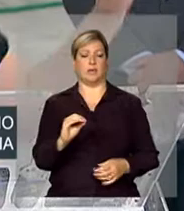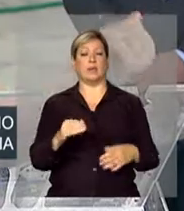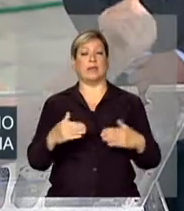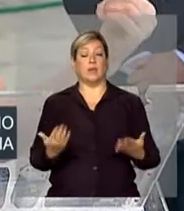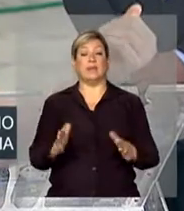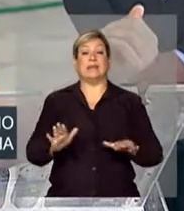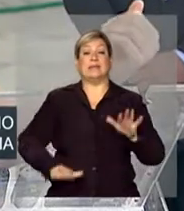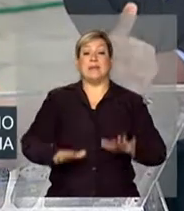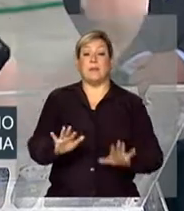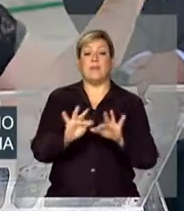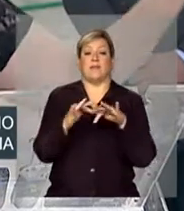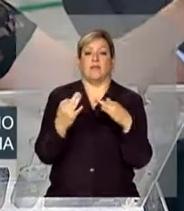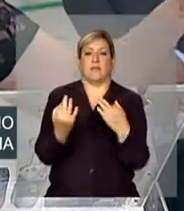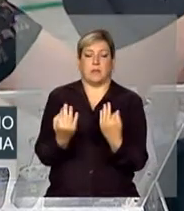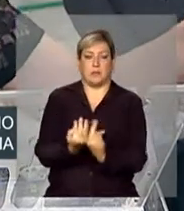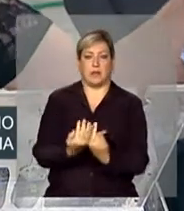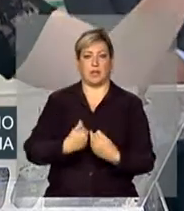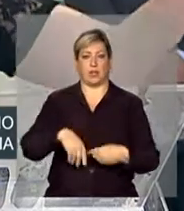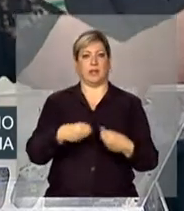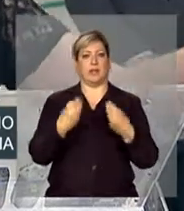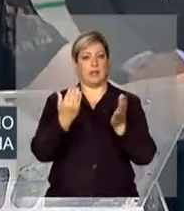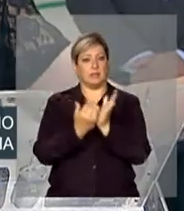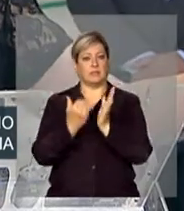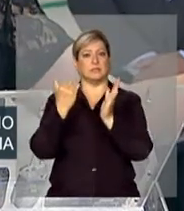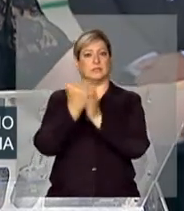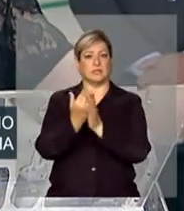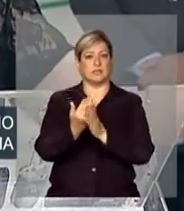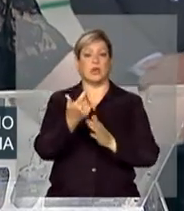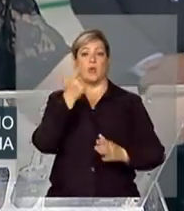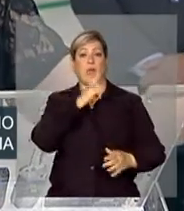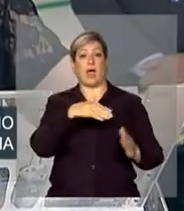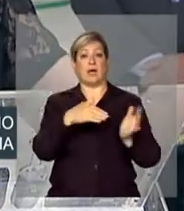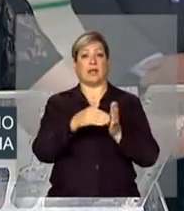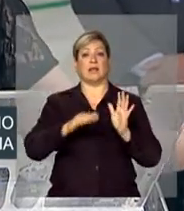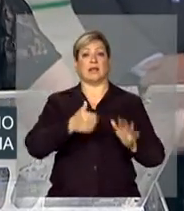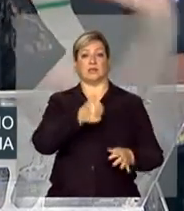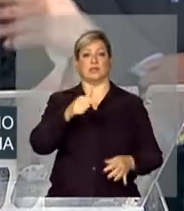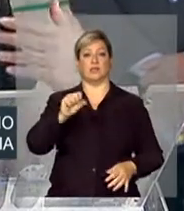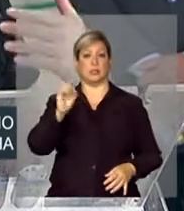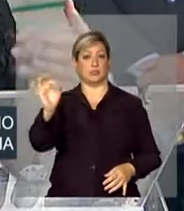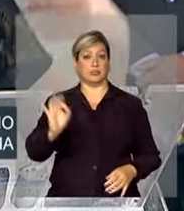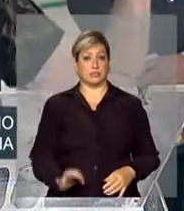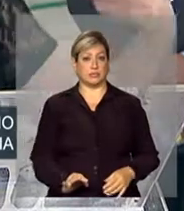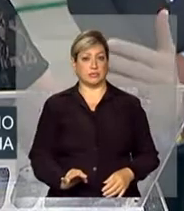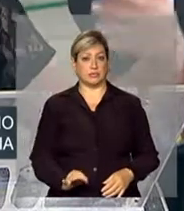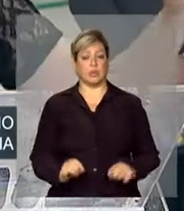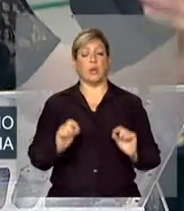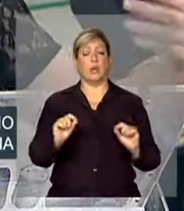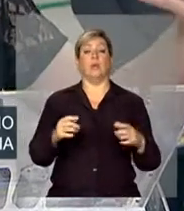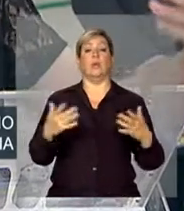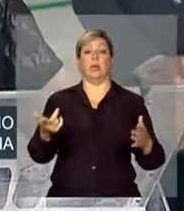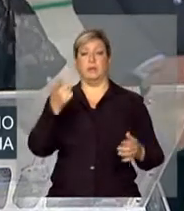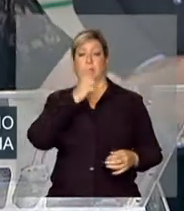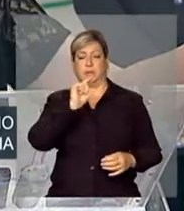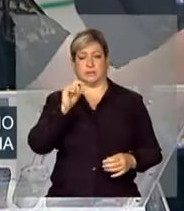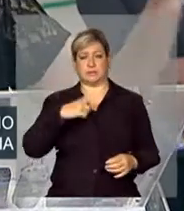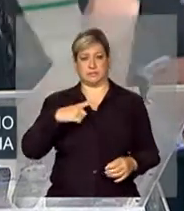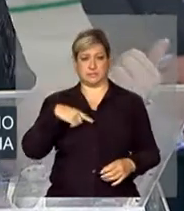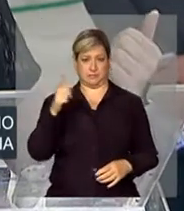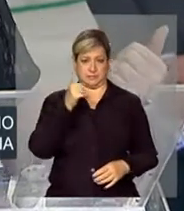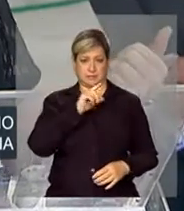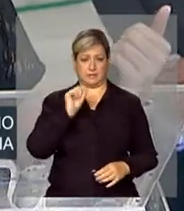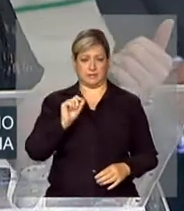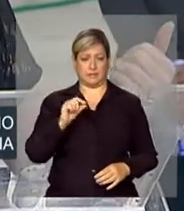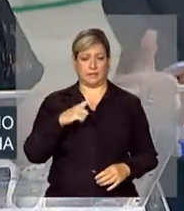Então, dependendo da família, nós estamos dando reajuste que chegou a 118%. E o que aconteceu? Nós tivemos um reajuste do